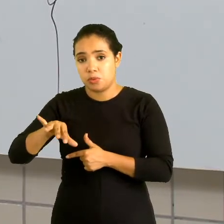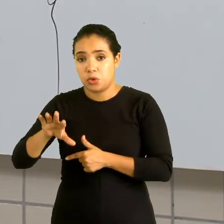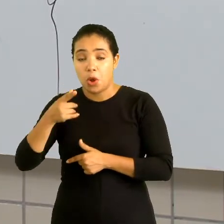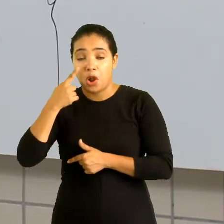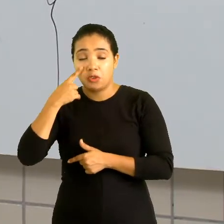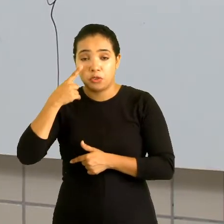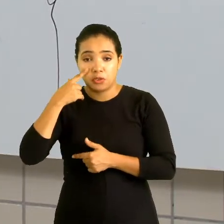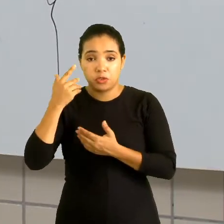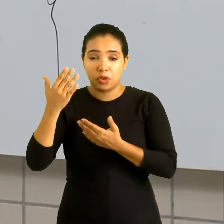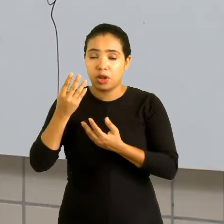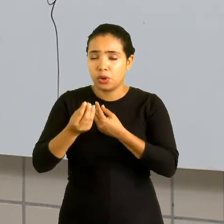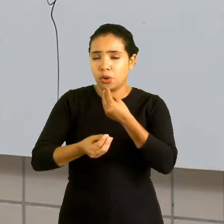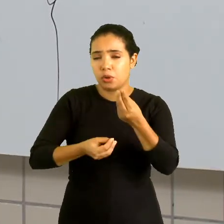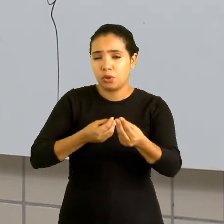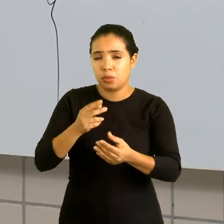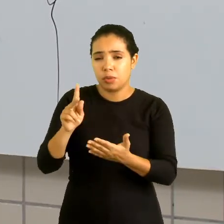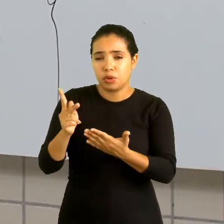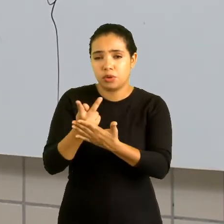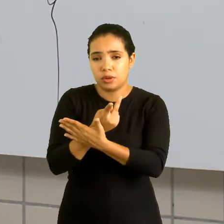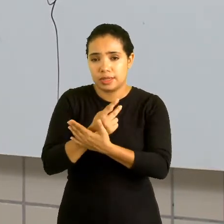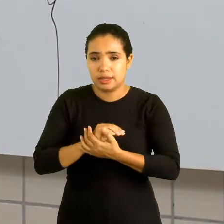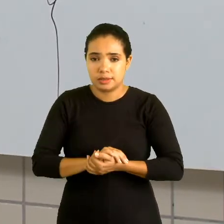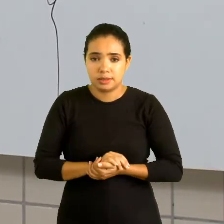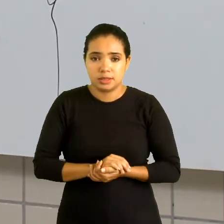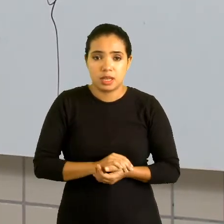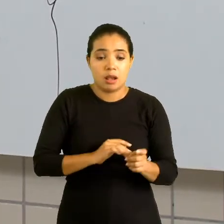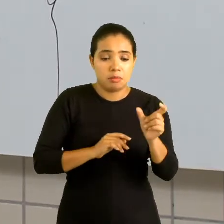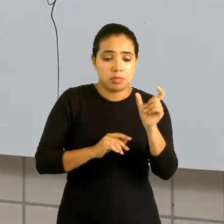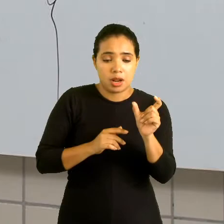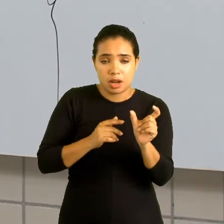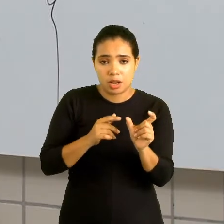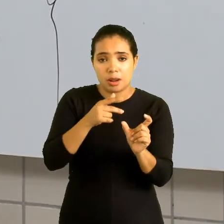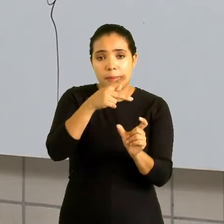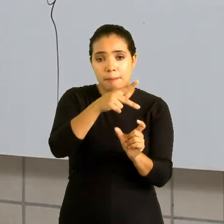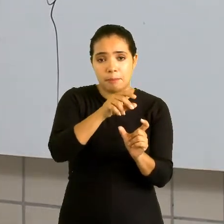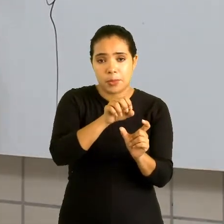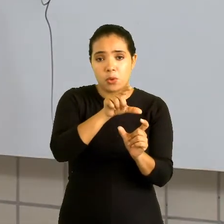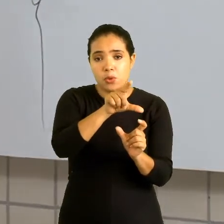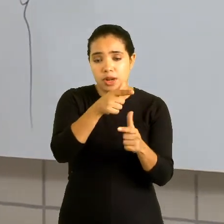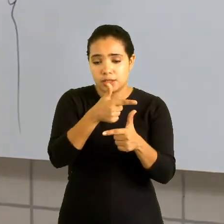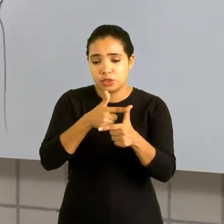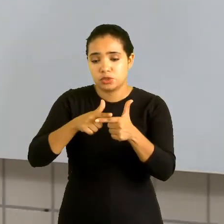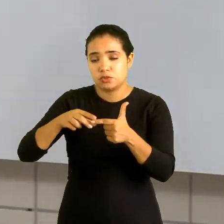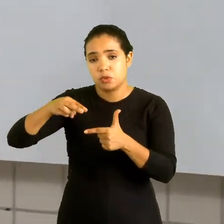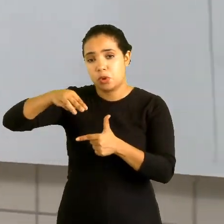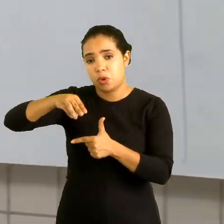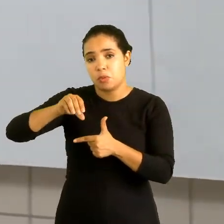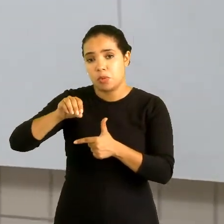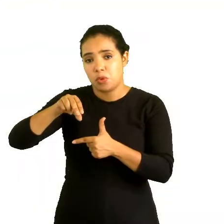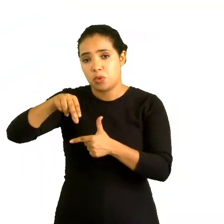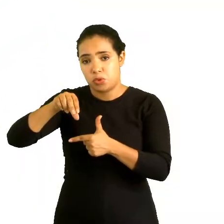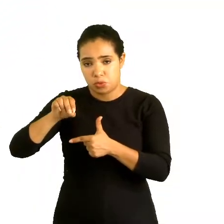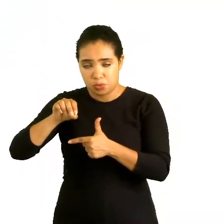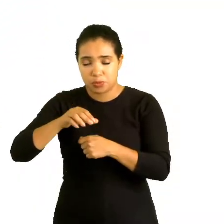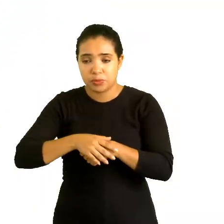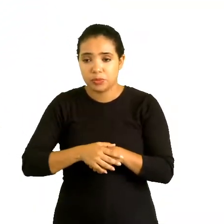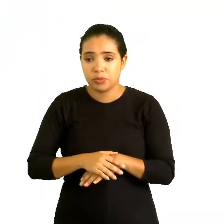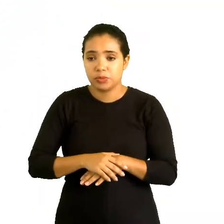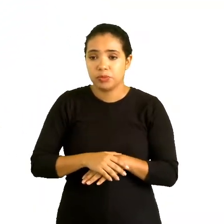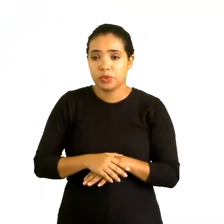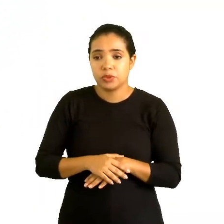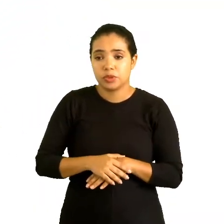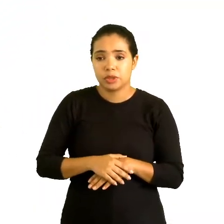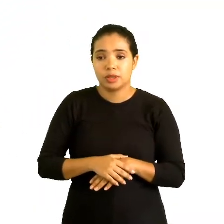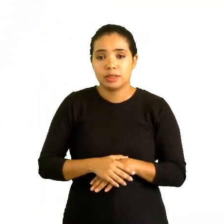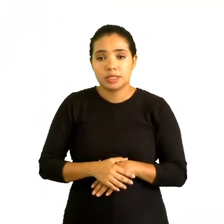verificarmos como que isso acontece, pessoal. Funciona da seguinte forma. Divisão de polinômio por um monômio.